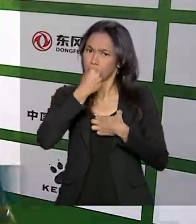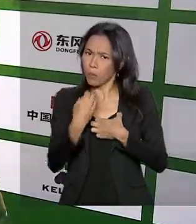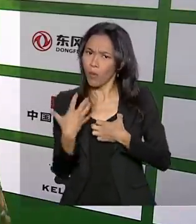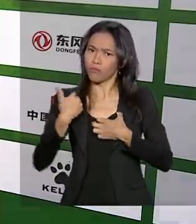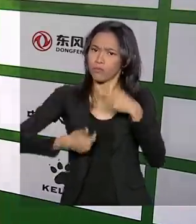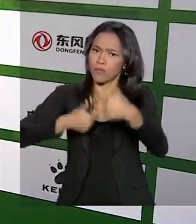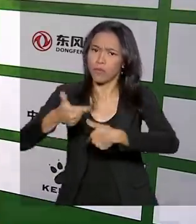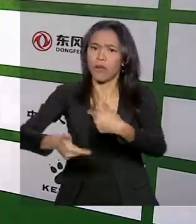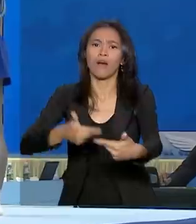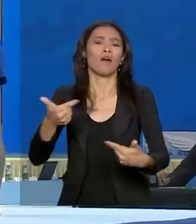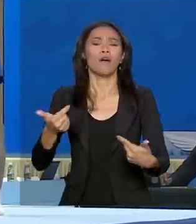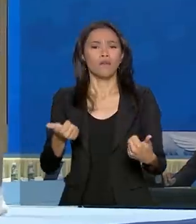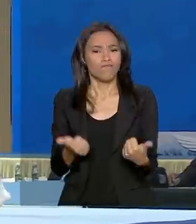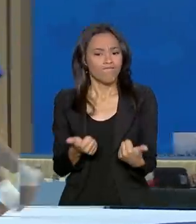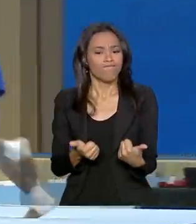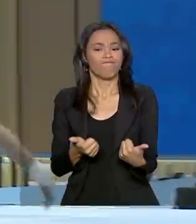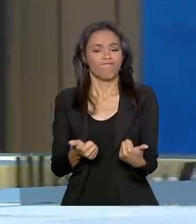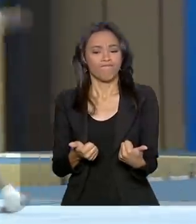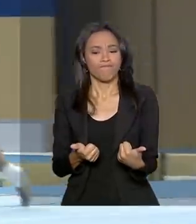direcionado.